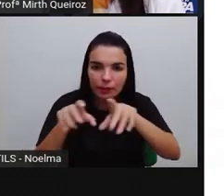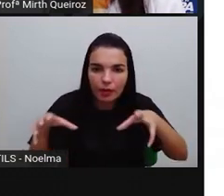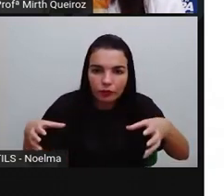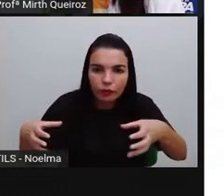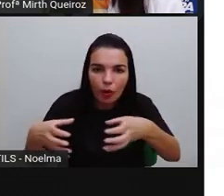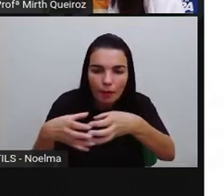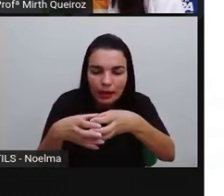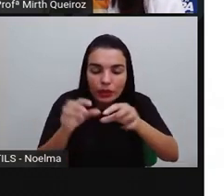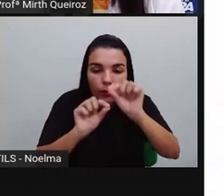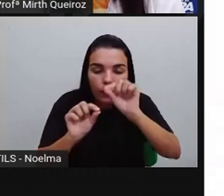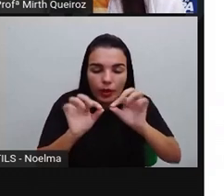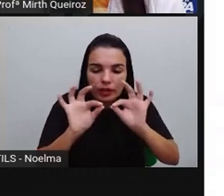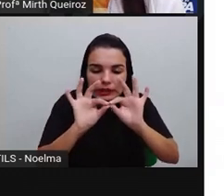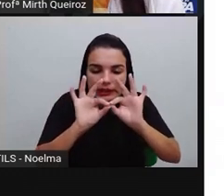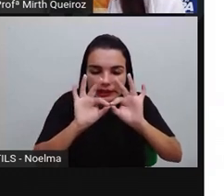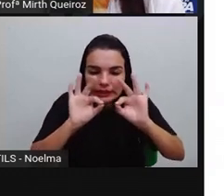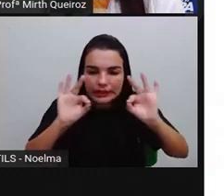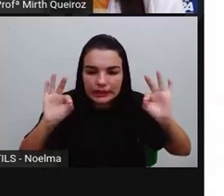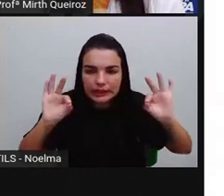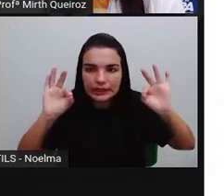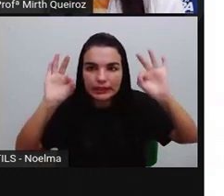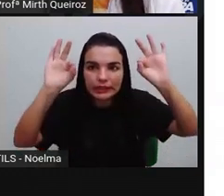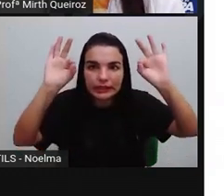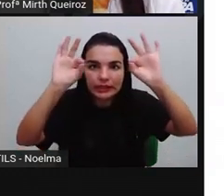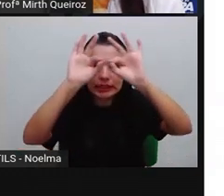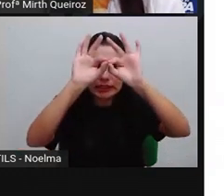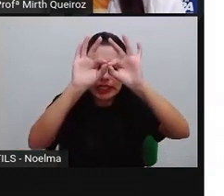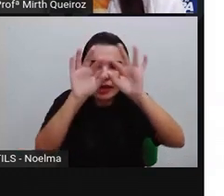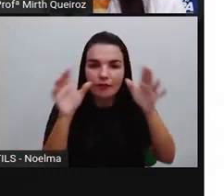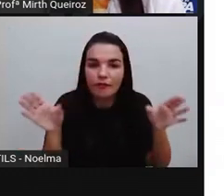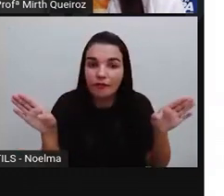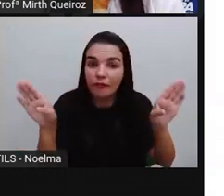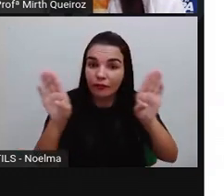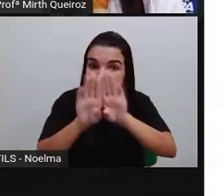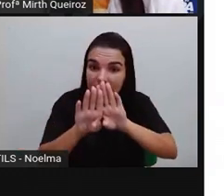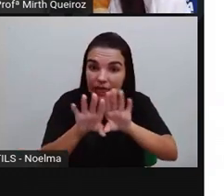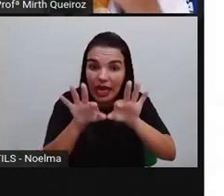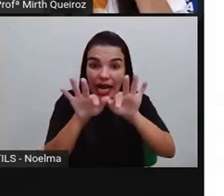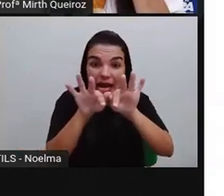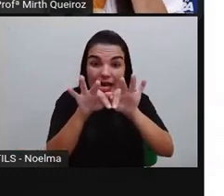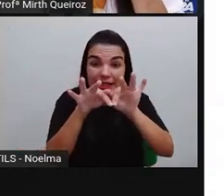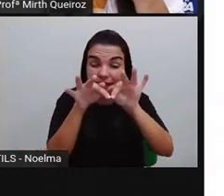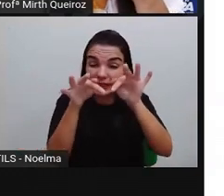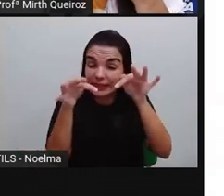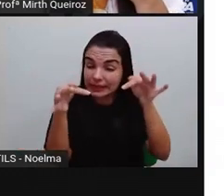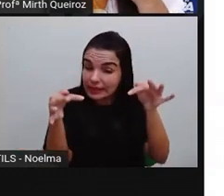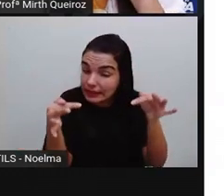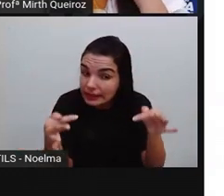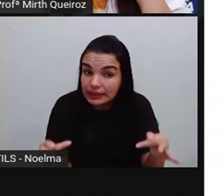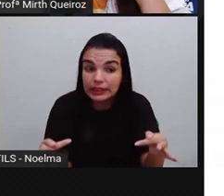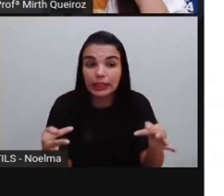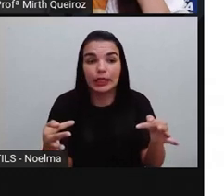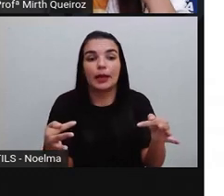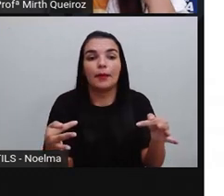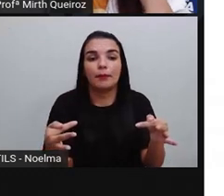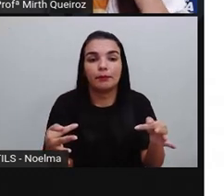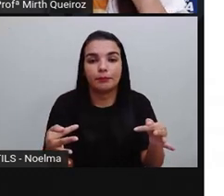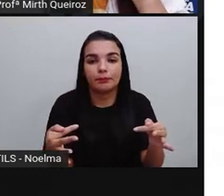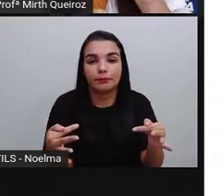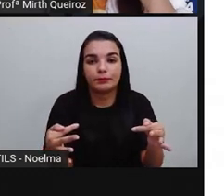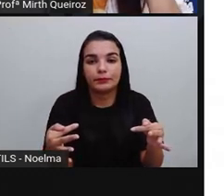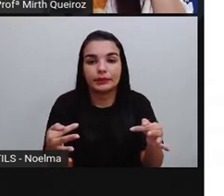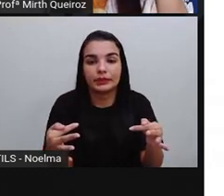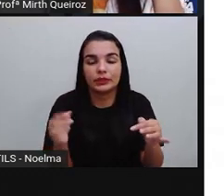linha fechada simples, né? Onde nós vamos ter um encontro apenas de dois segmentos de retas lá no